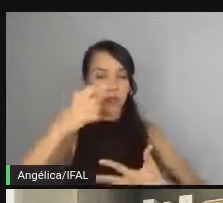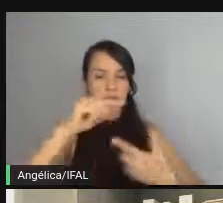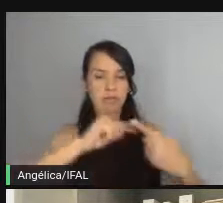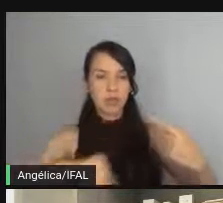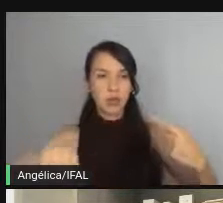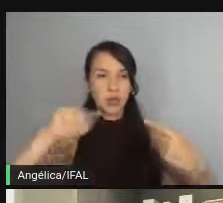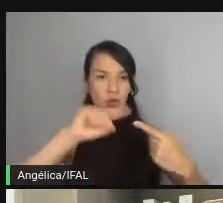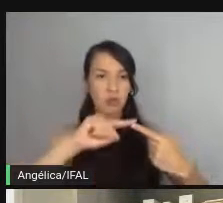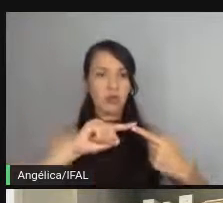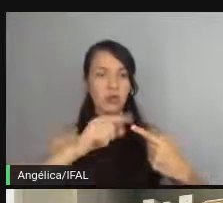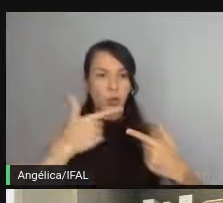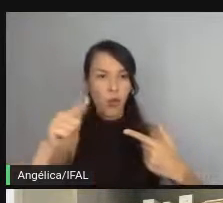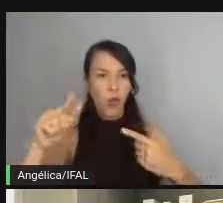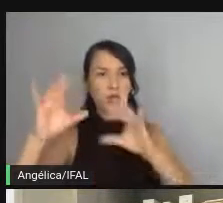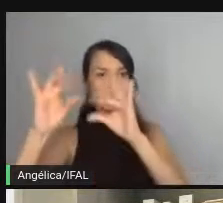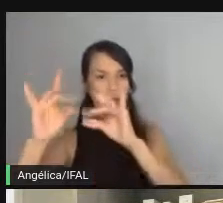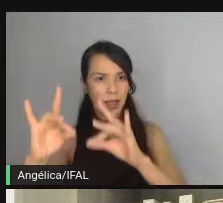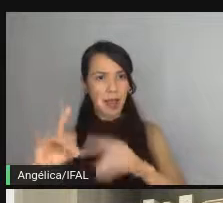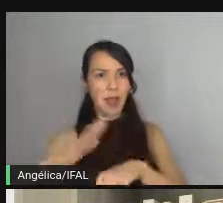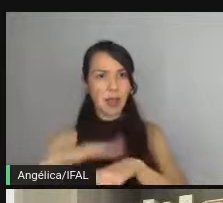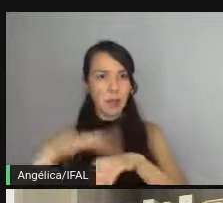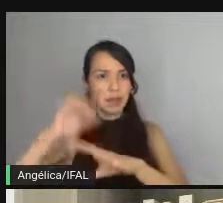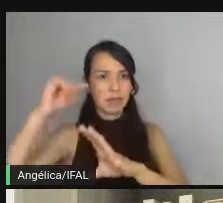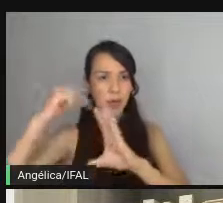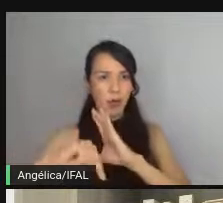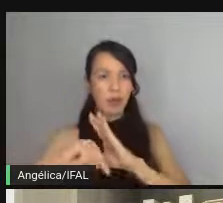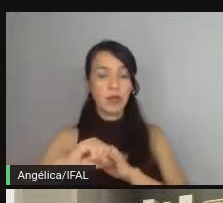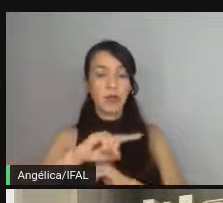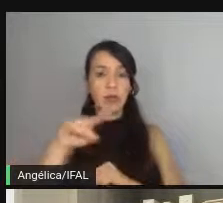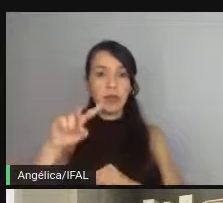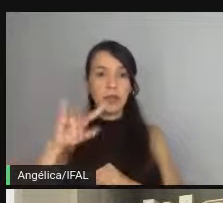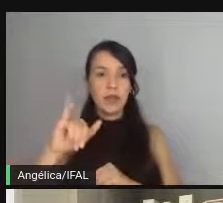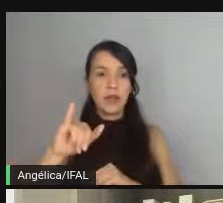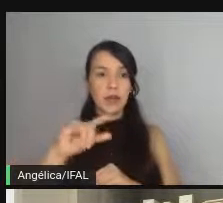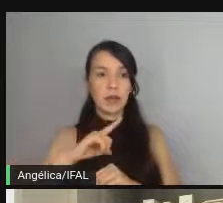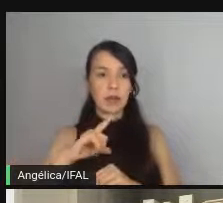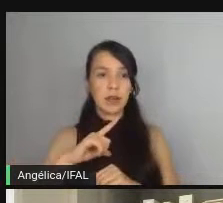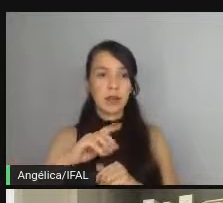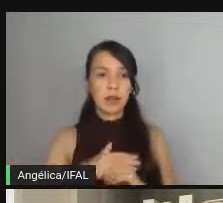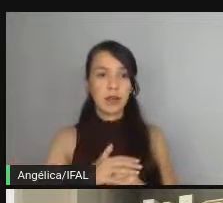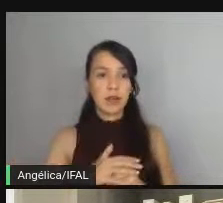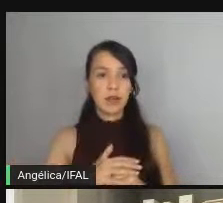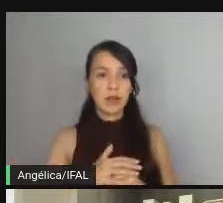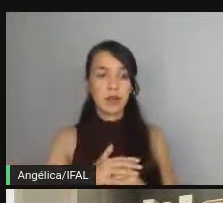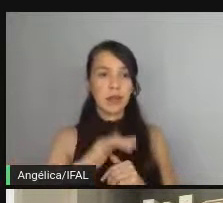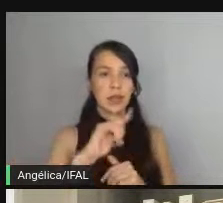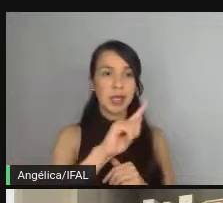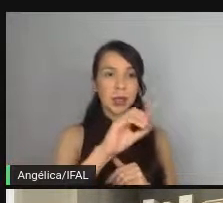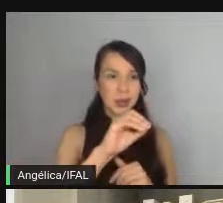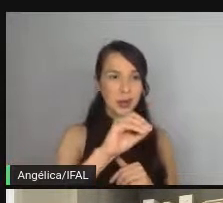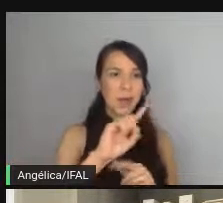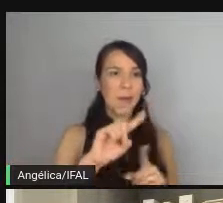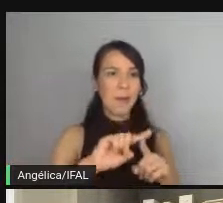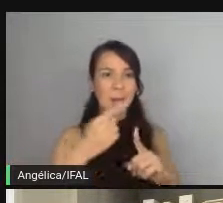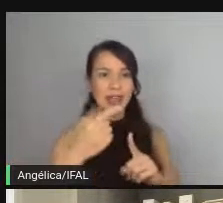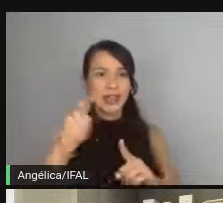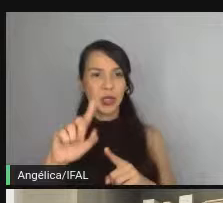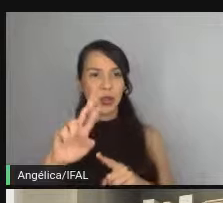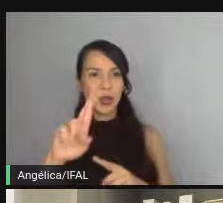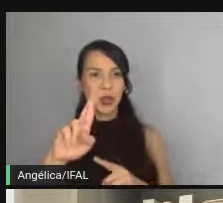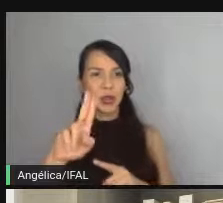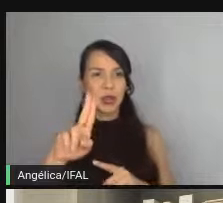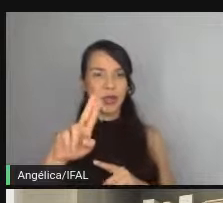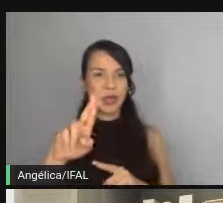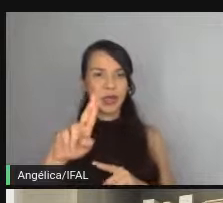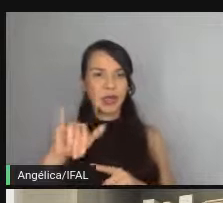de desenvolvimento com alguns outros detalhes e ele está sendo aplicado não em Go mas em Ruby mas vocês viram